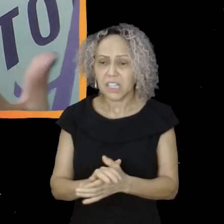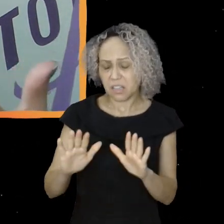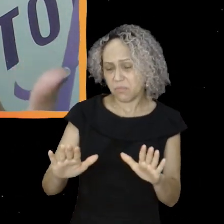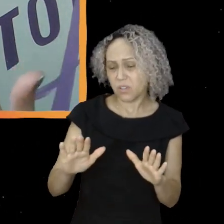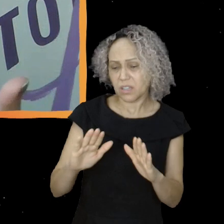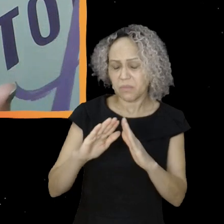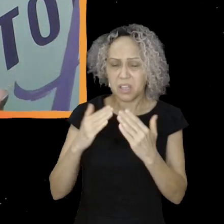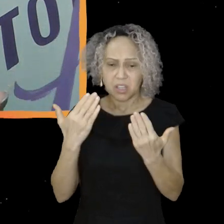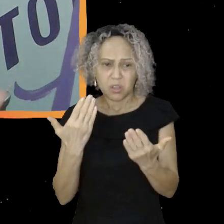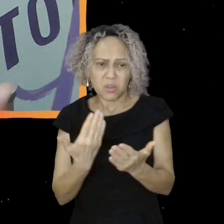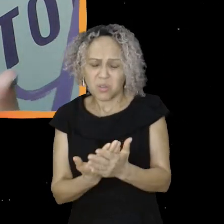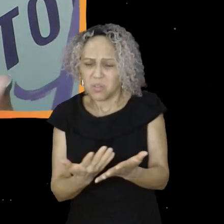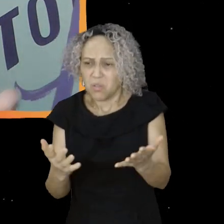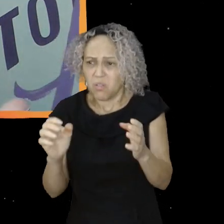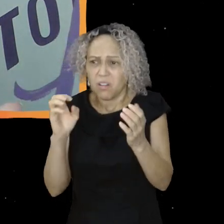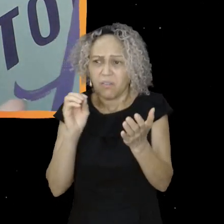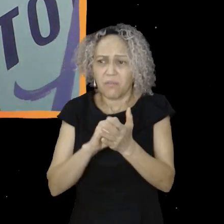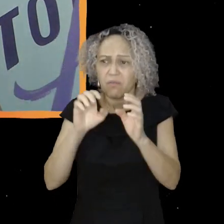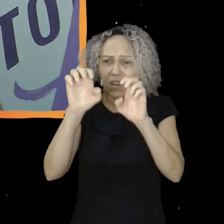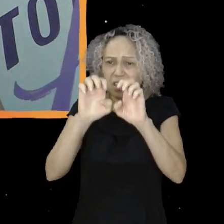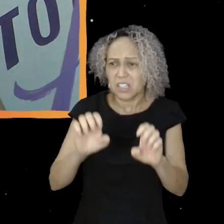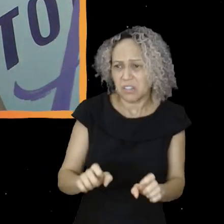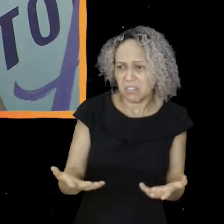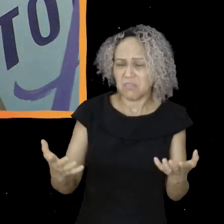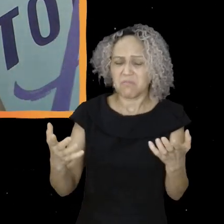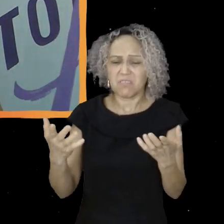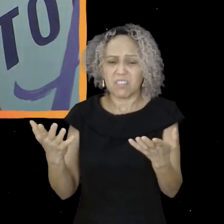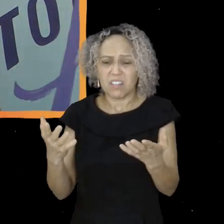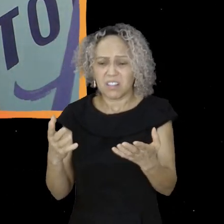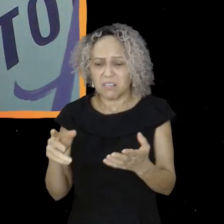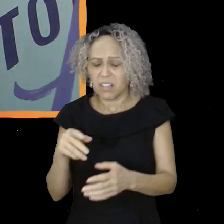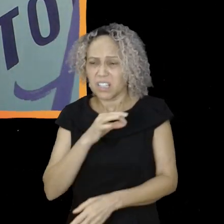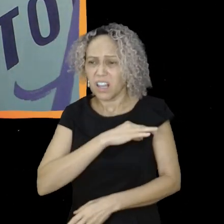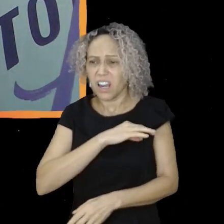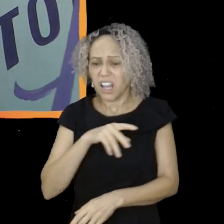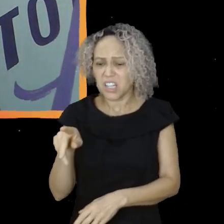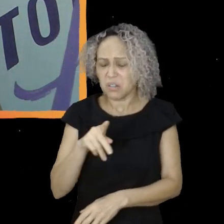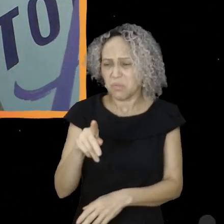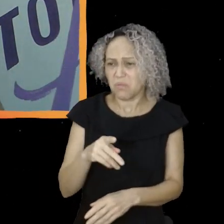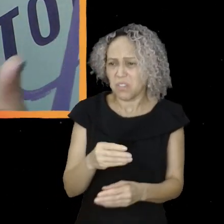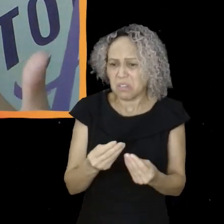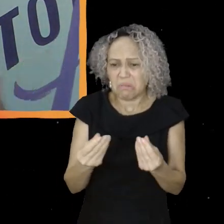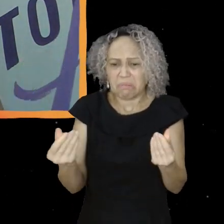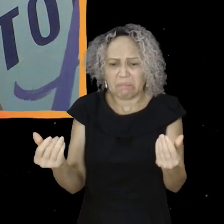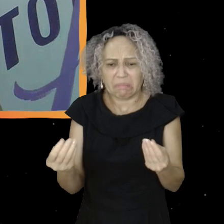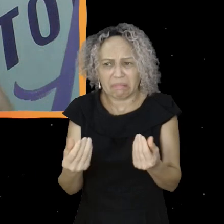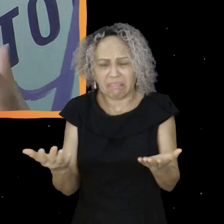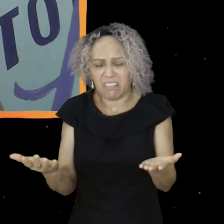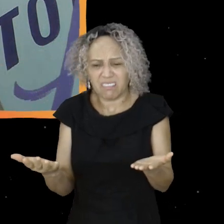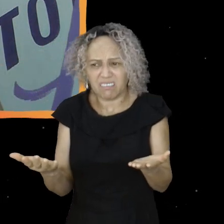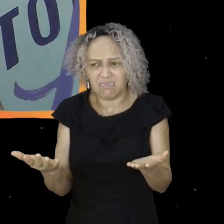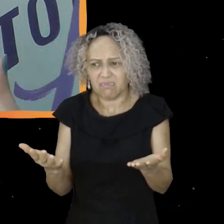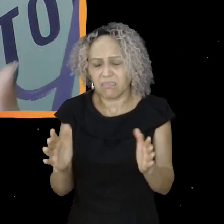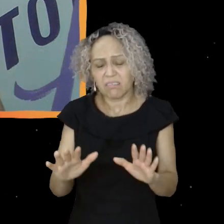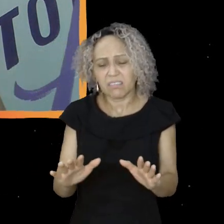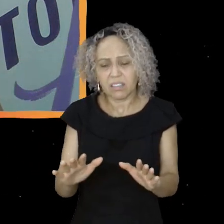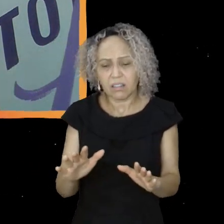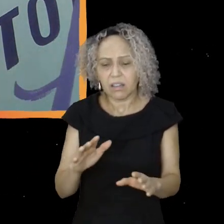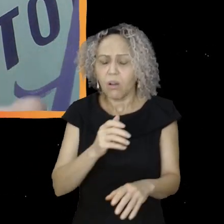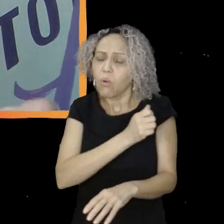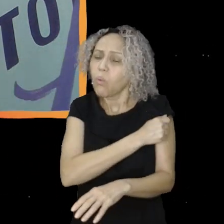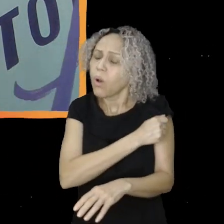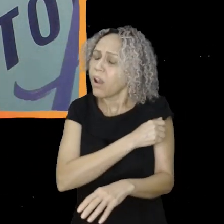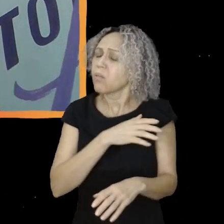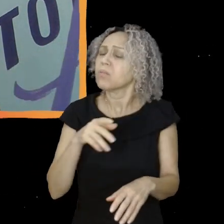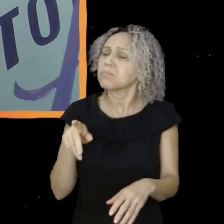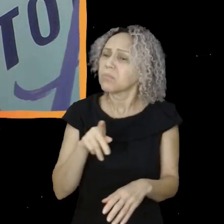infraestrutura, tem goteira, meus professores não são bem remunerados, isso daqui parece que não adianta pra nada. Enfim, essa insatisfação geral